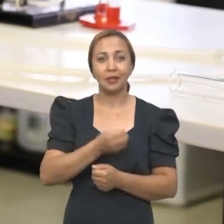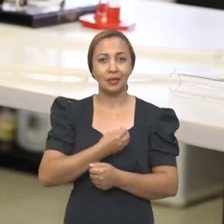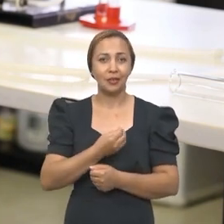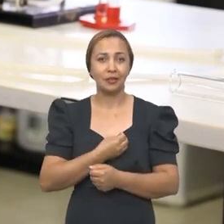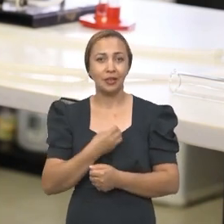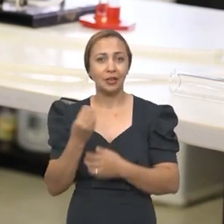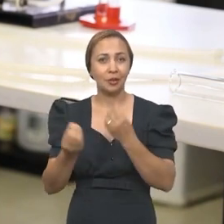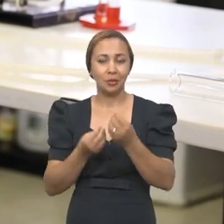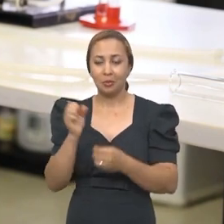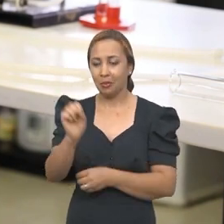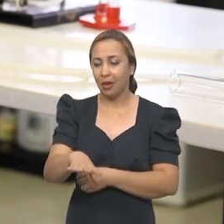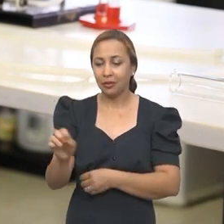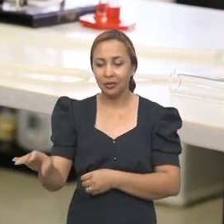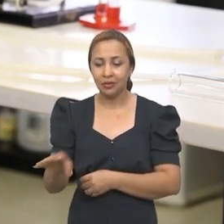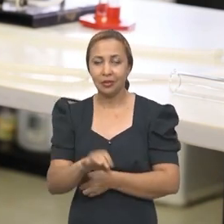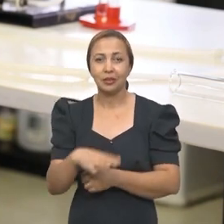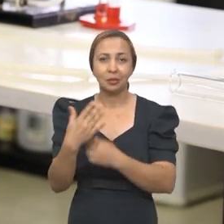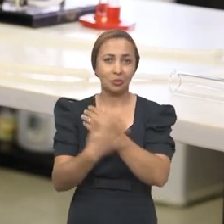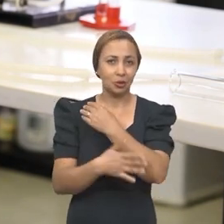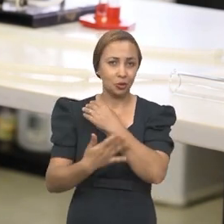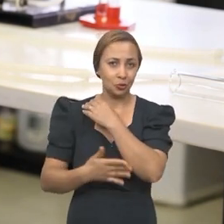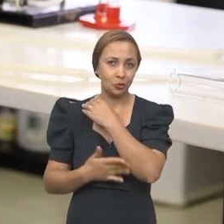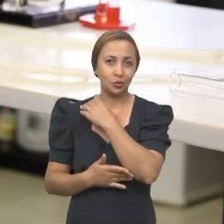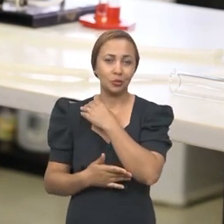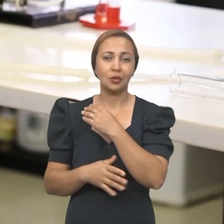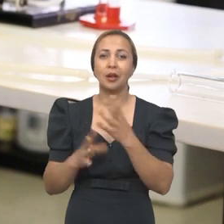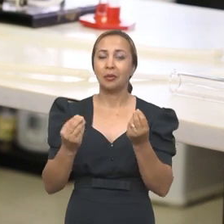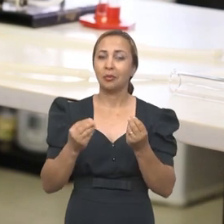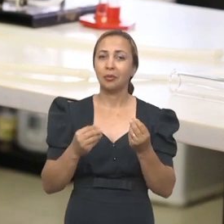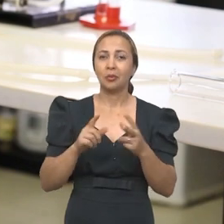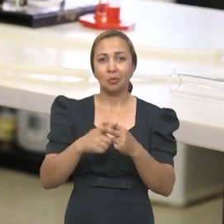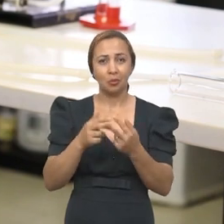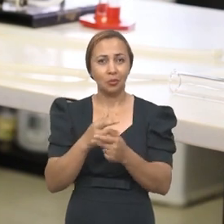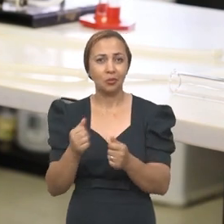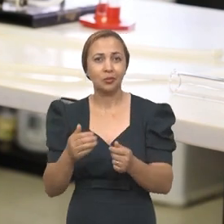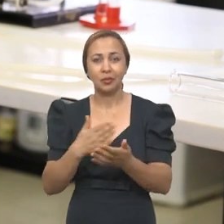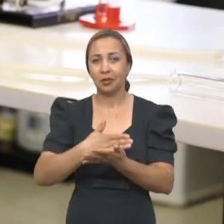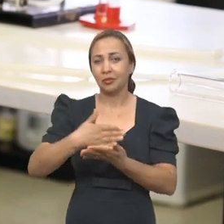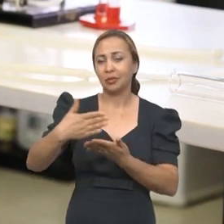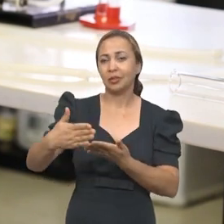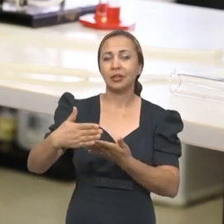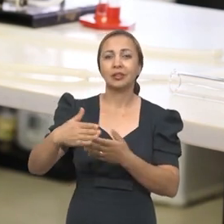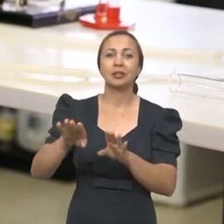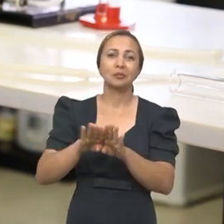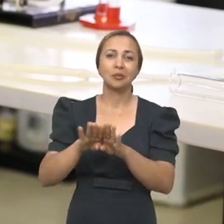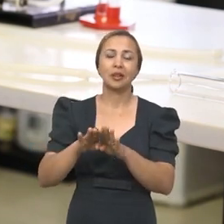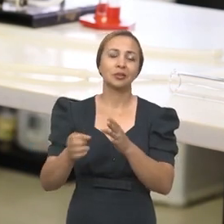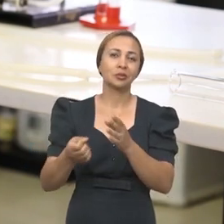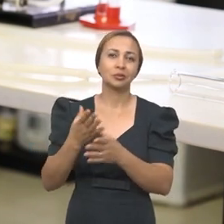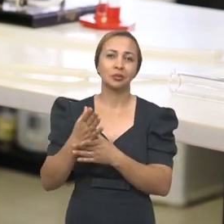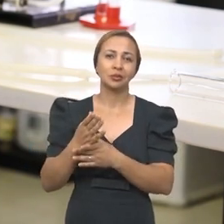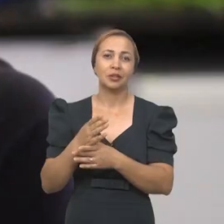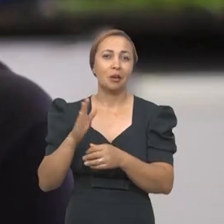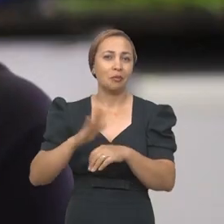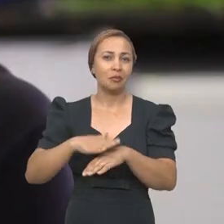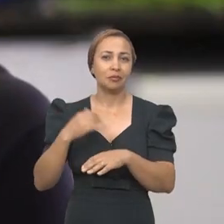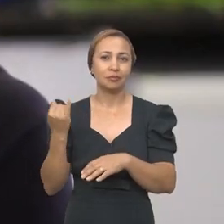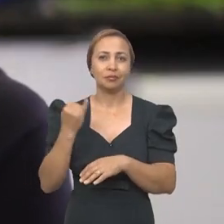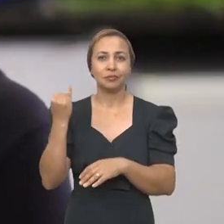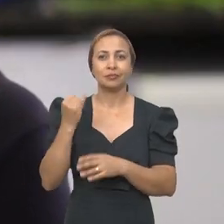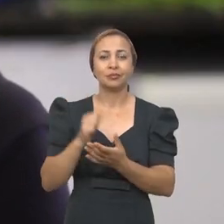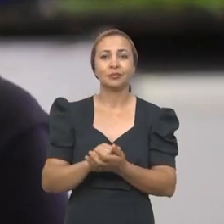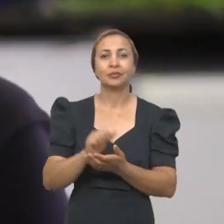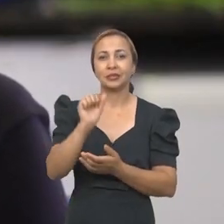ganham a vida plantando mandioca, o tanto de produtos que são gerados a partir da mandioca. O